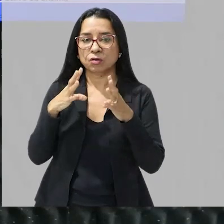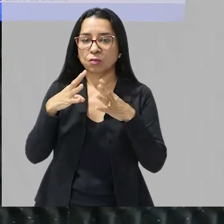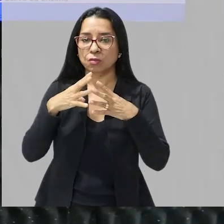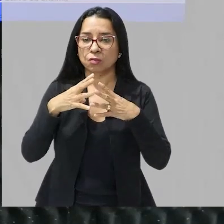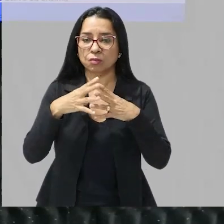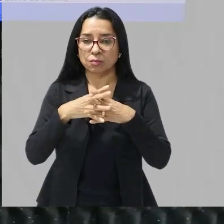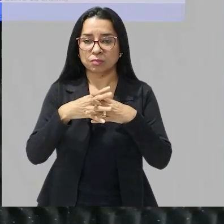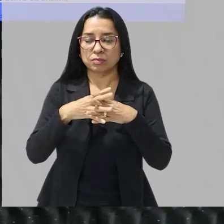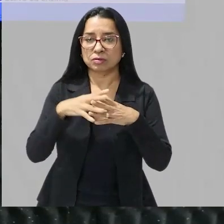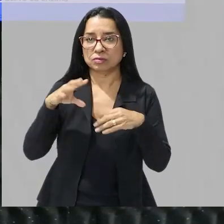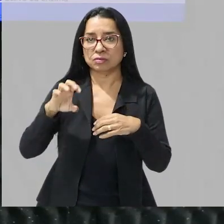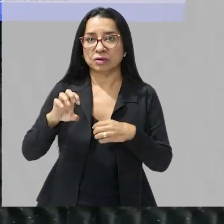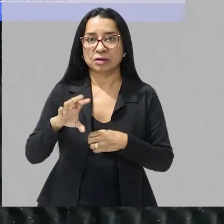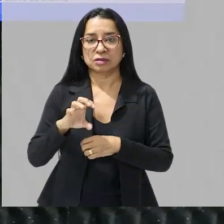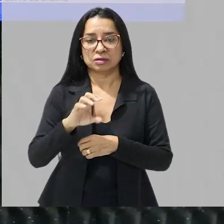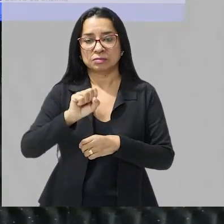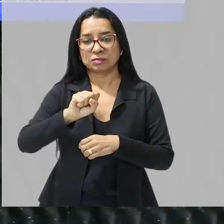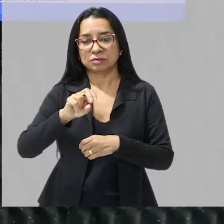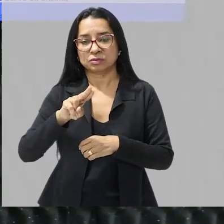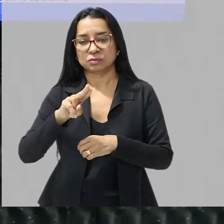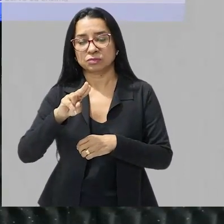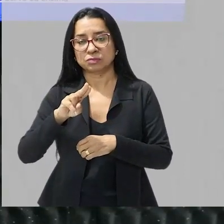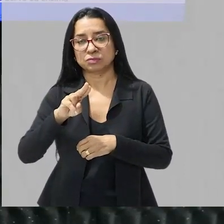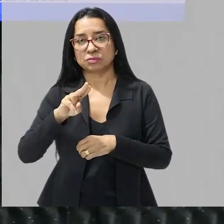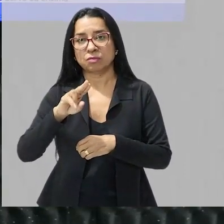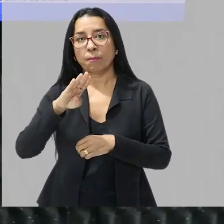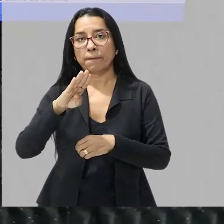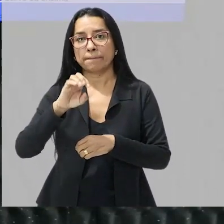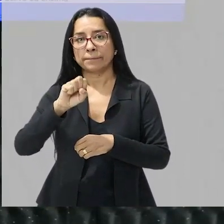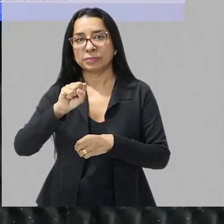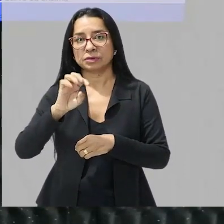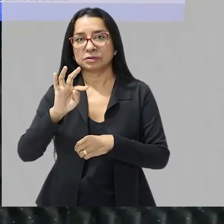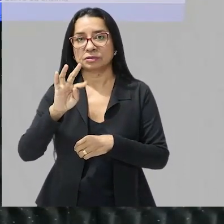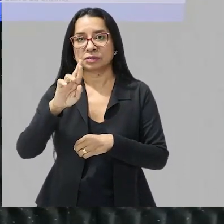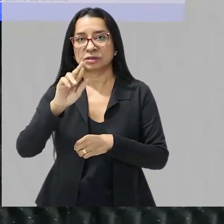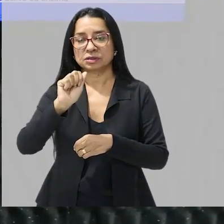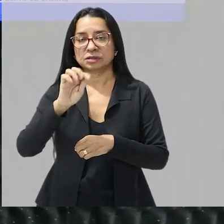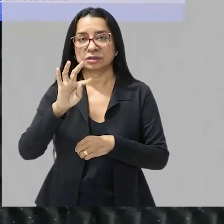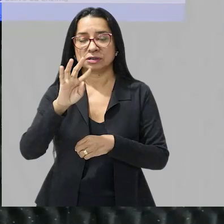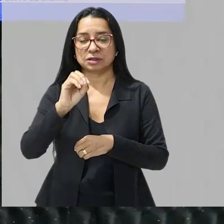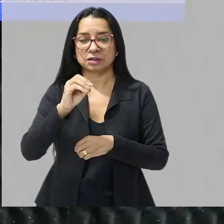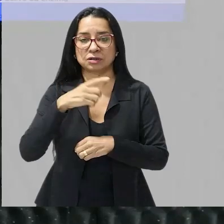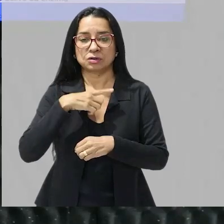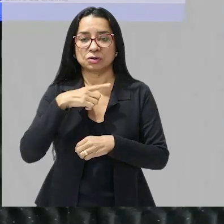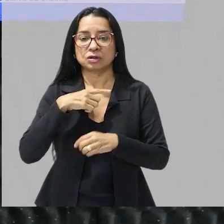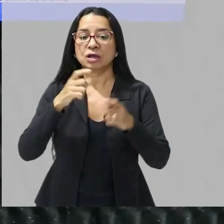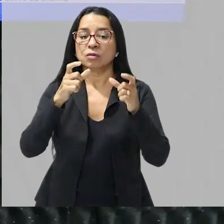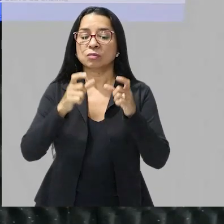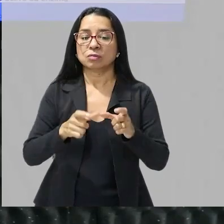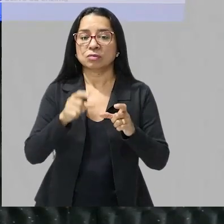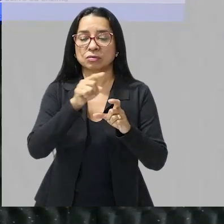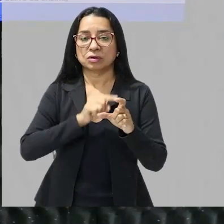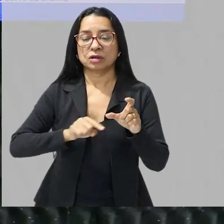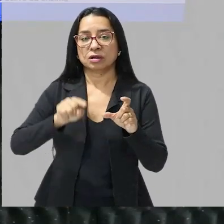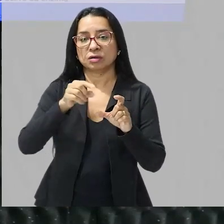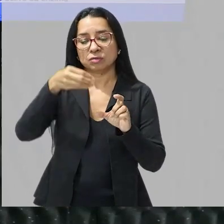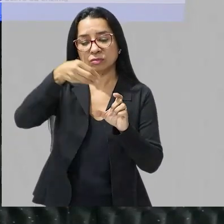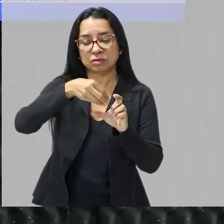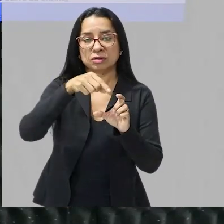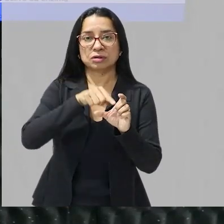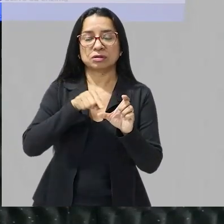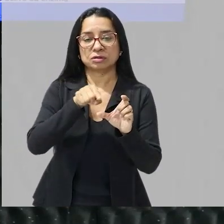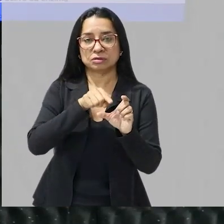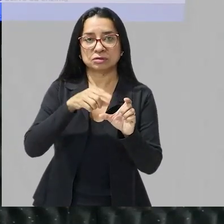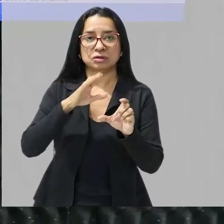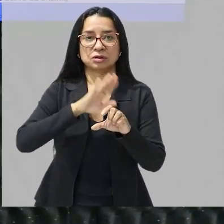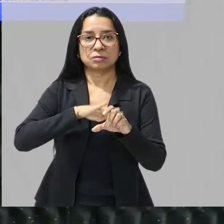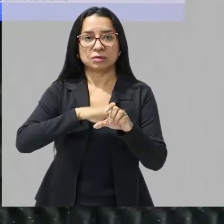substrato complexo enzima substrato e aí nós temos esse local do encaixe do substrato na enzima